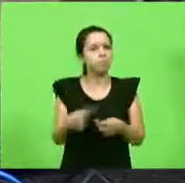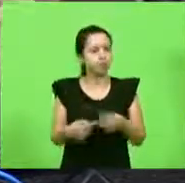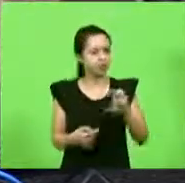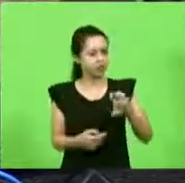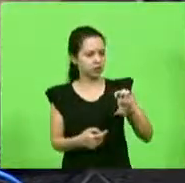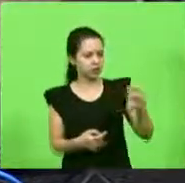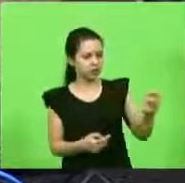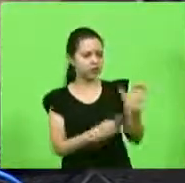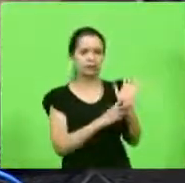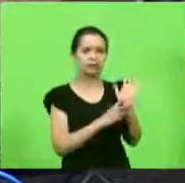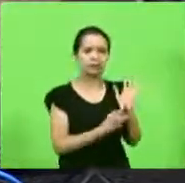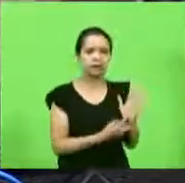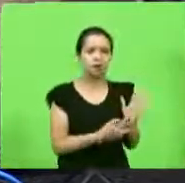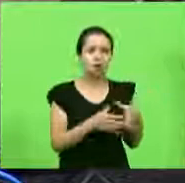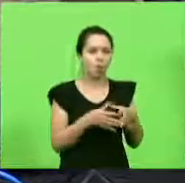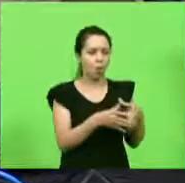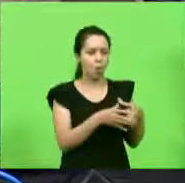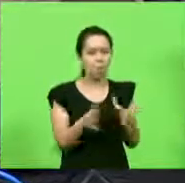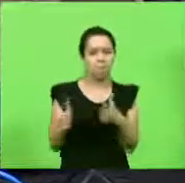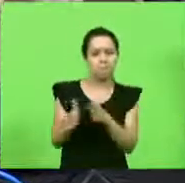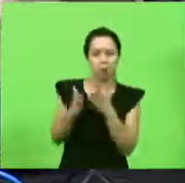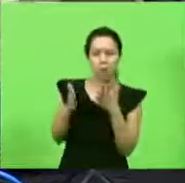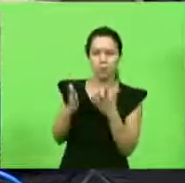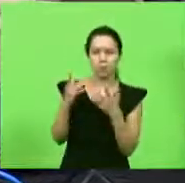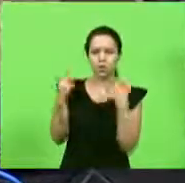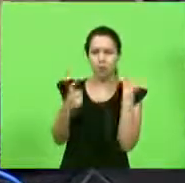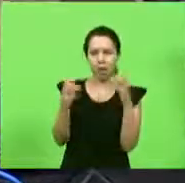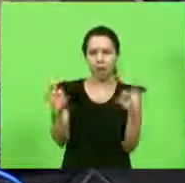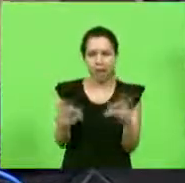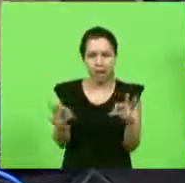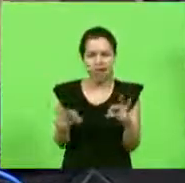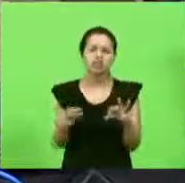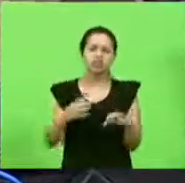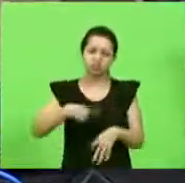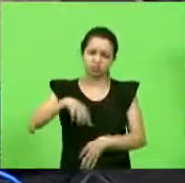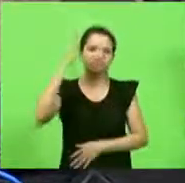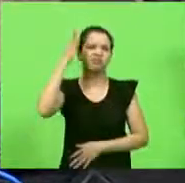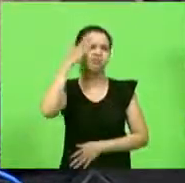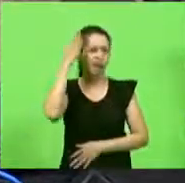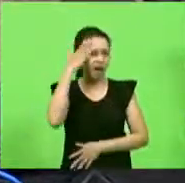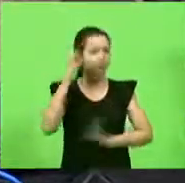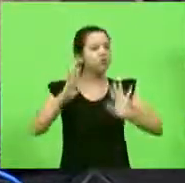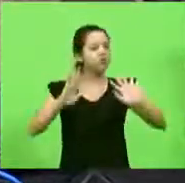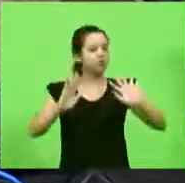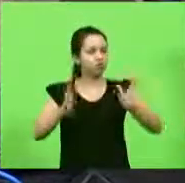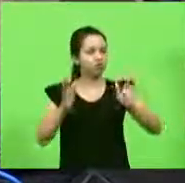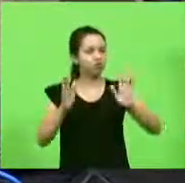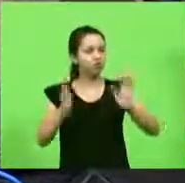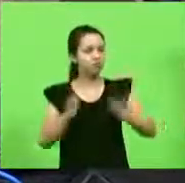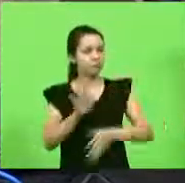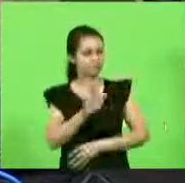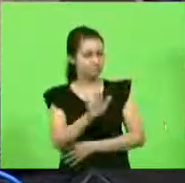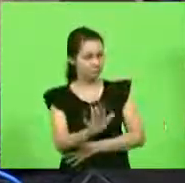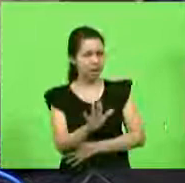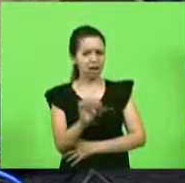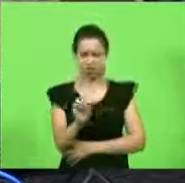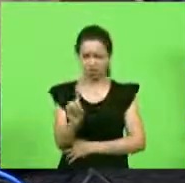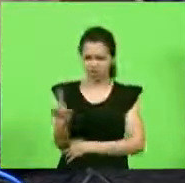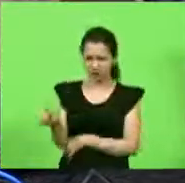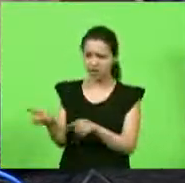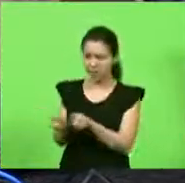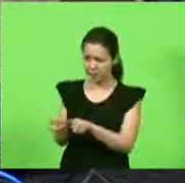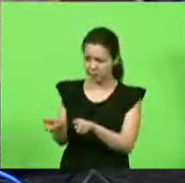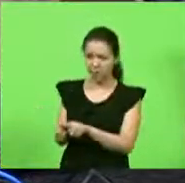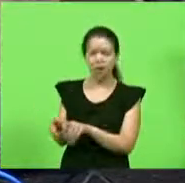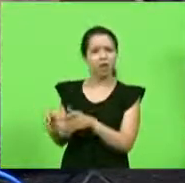corporativista e não se preocupa com o mais pobre? Isso eu sabia já. Isso todo mundo sabia. Agora, que a direita também é corporativista